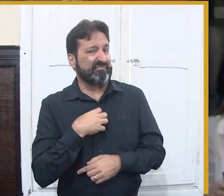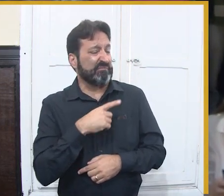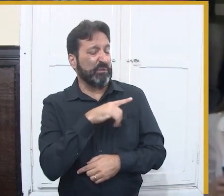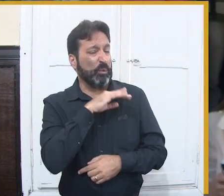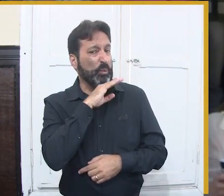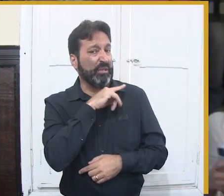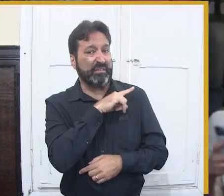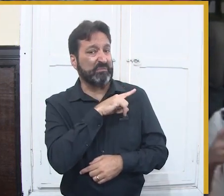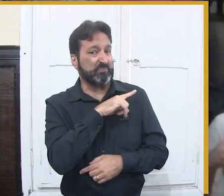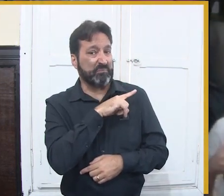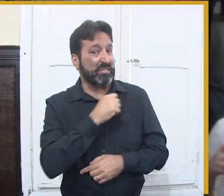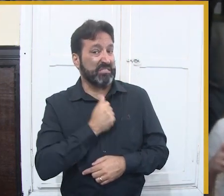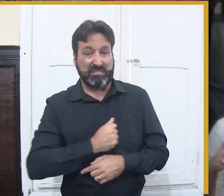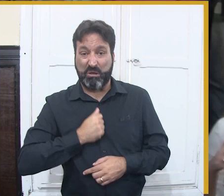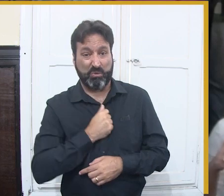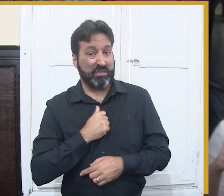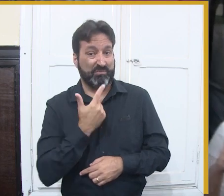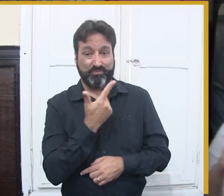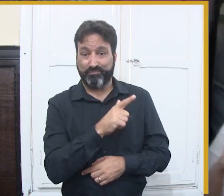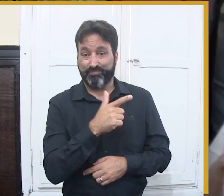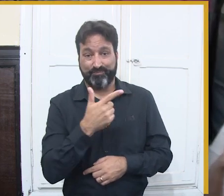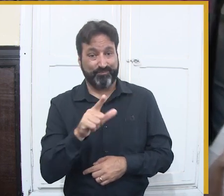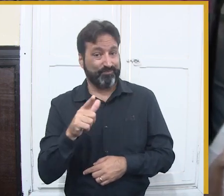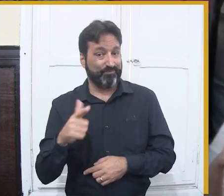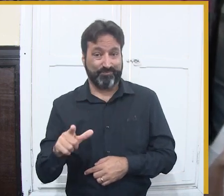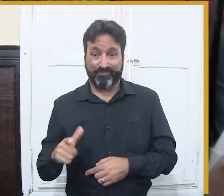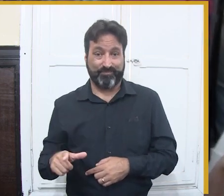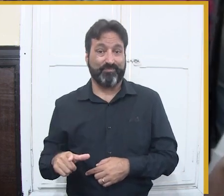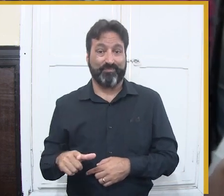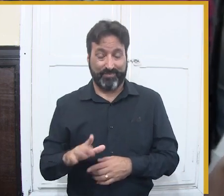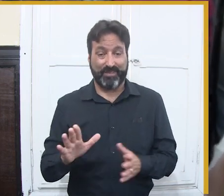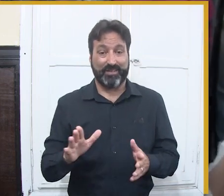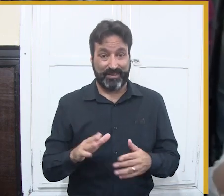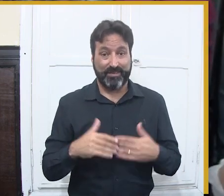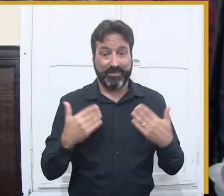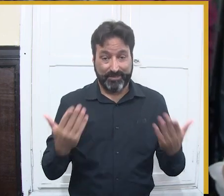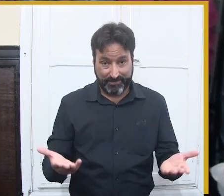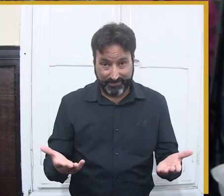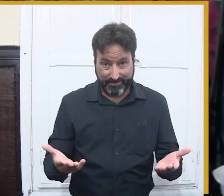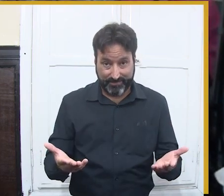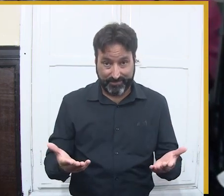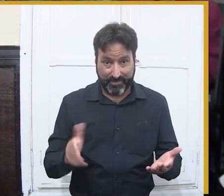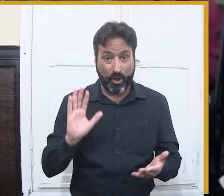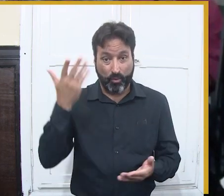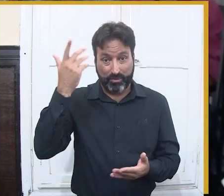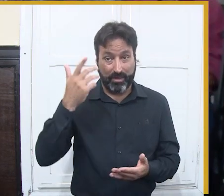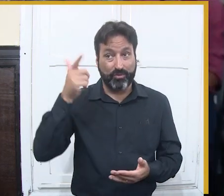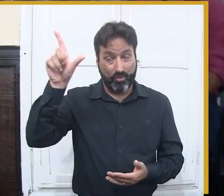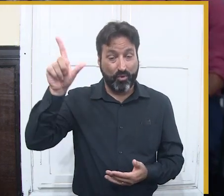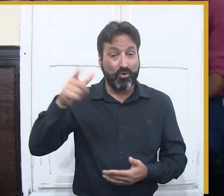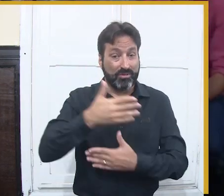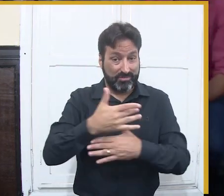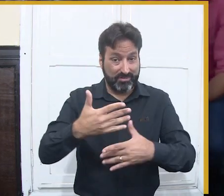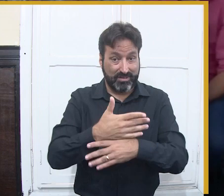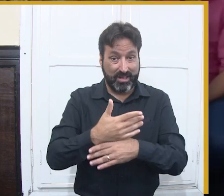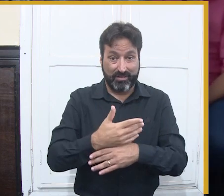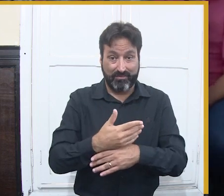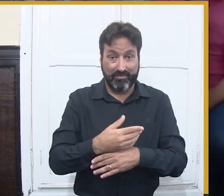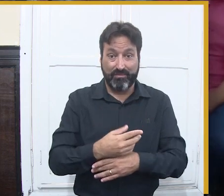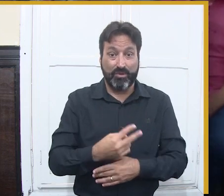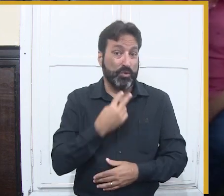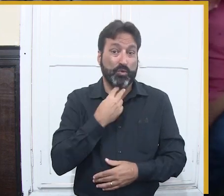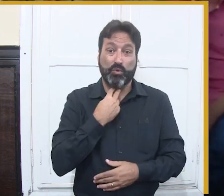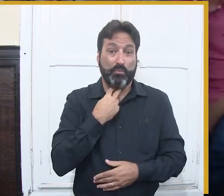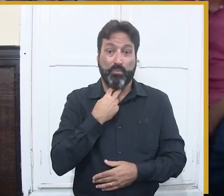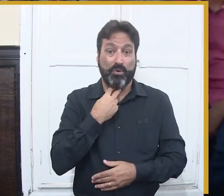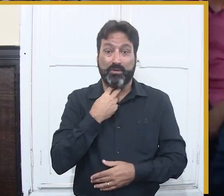turistas de forma adequada, de forma segura, de forma confortável, a impressão que eles vão levar de Campina não é a que o poeta